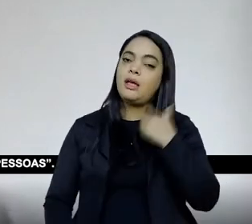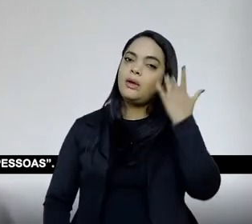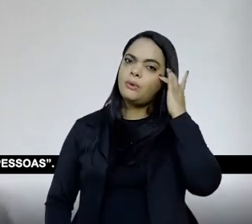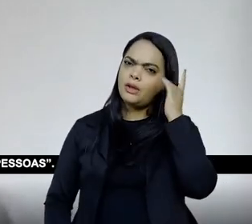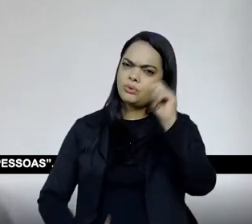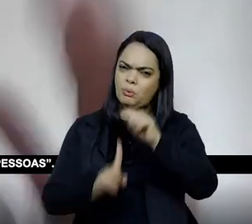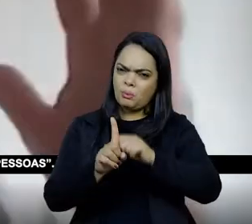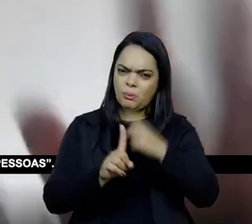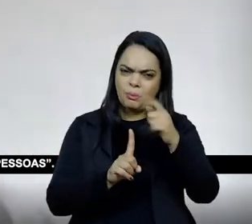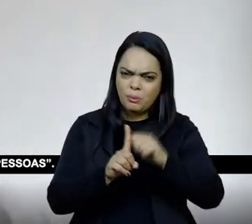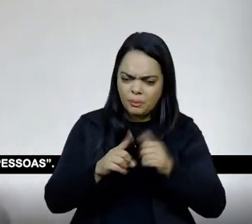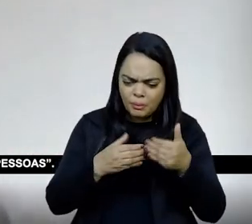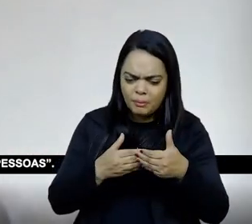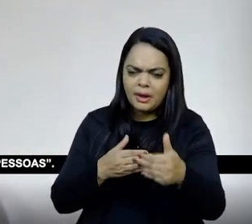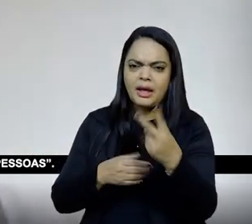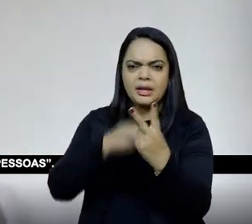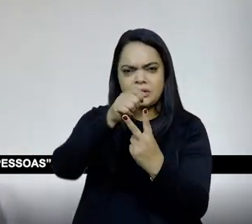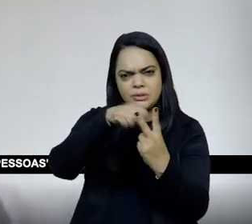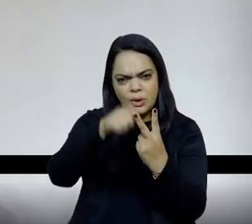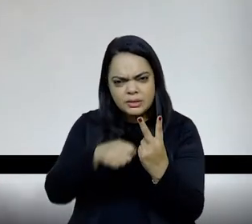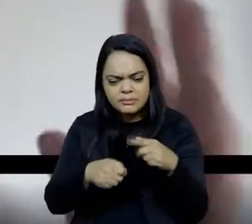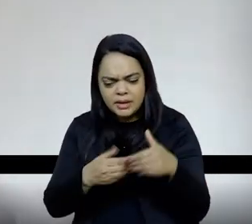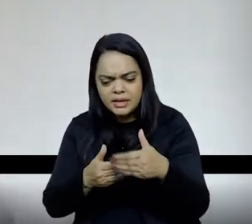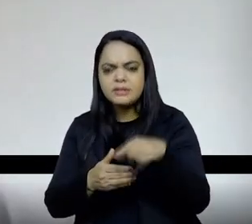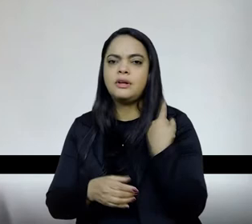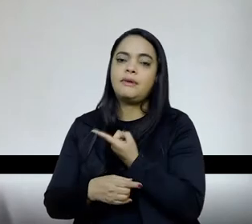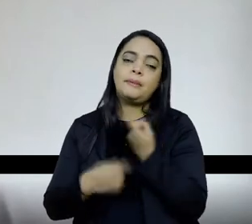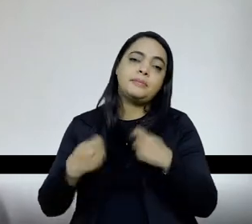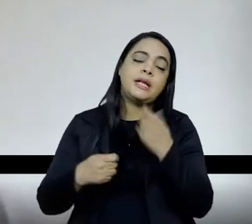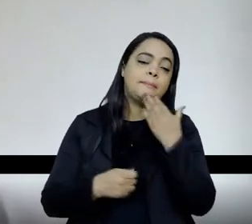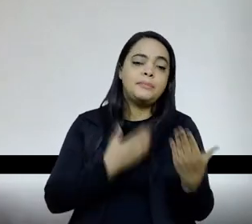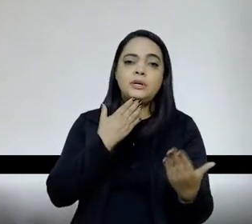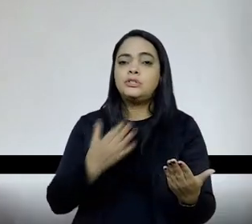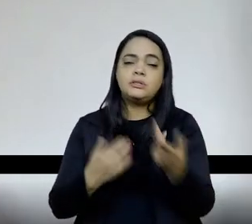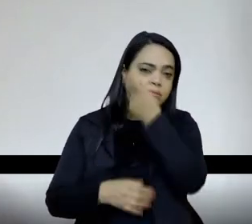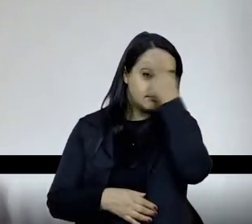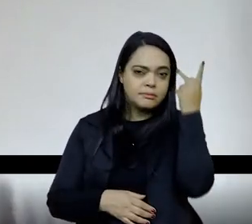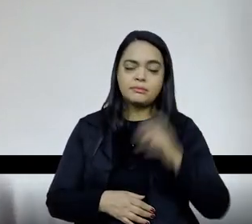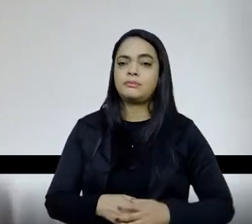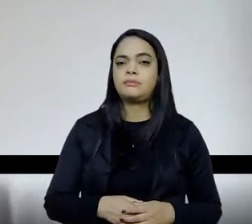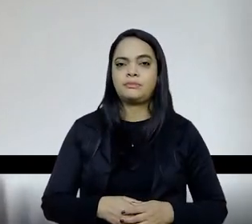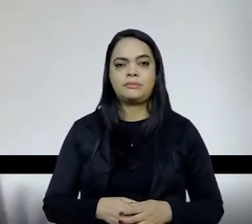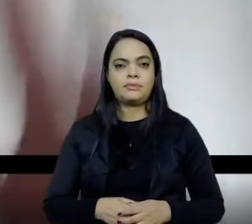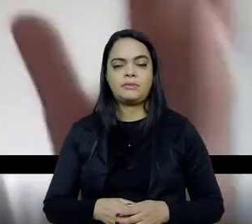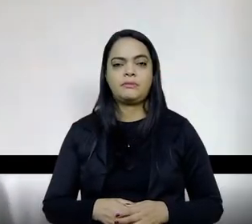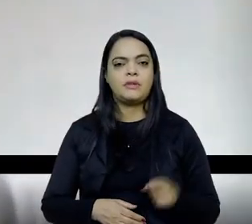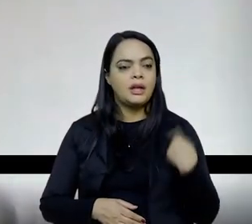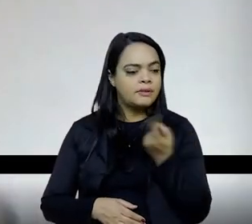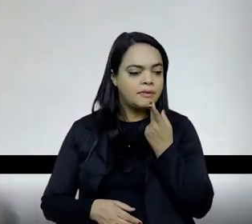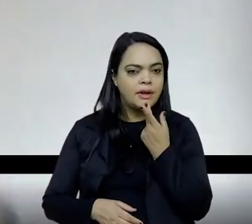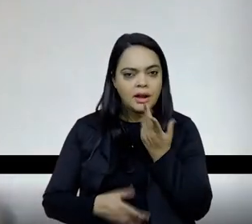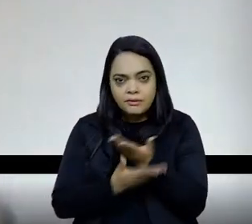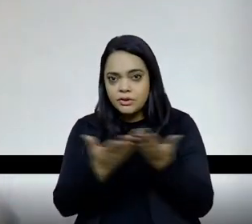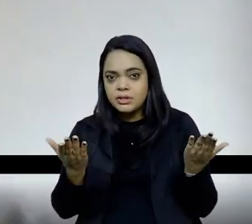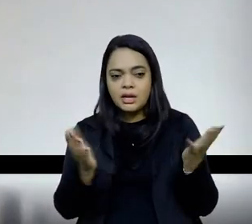que a gente vai ter que fazer, olha, nós precisamos de pessoas, apresentaram cinco pessoas e aí, olha, se reúnam e façam